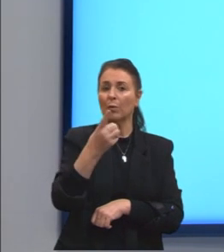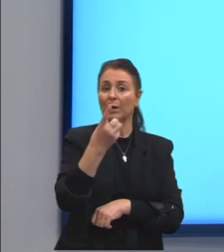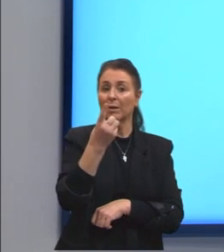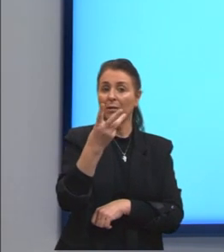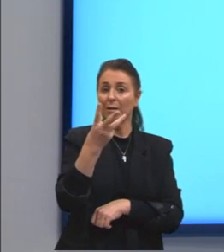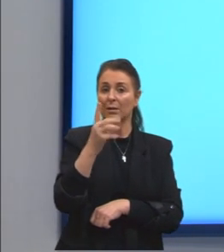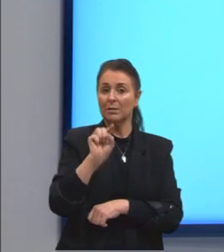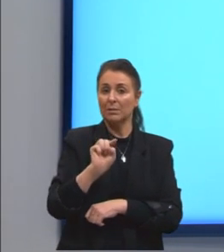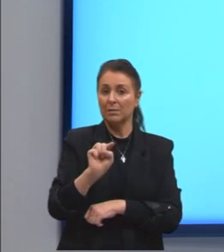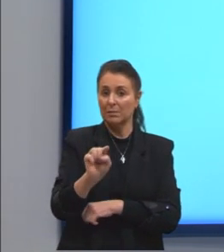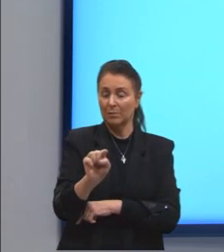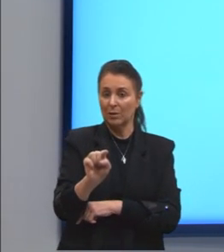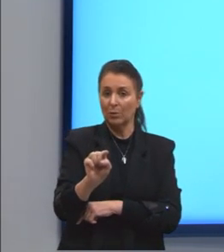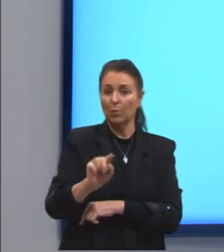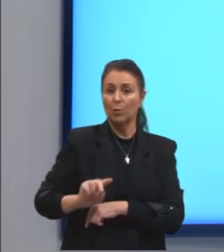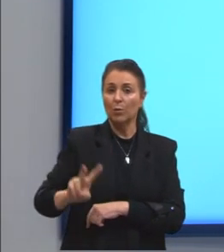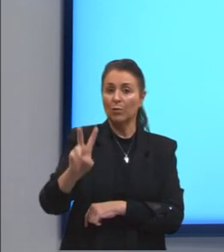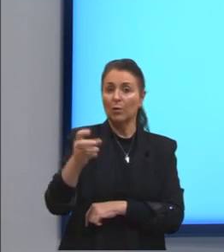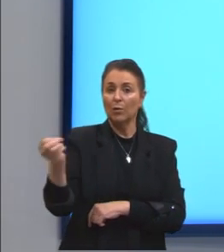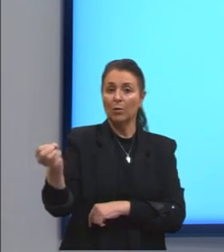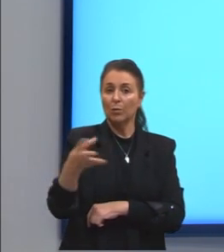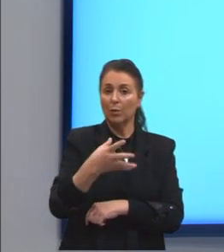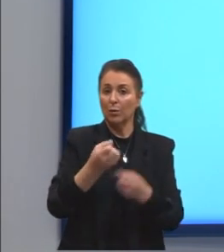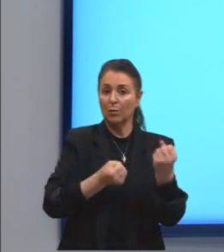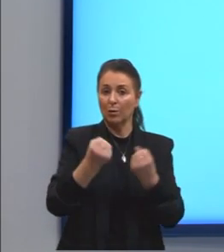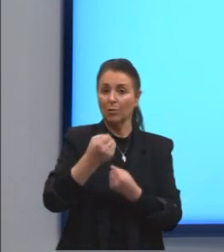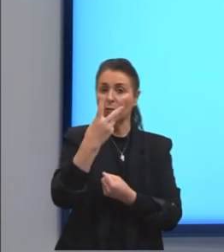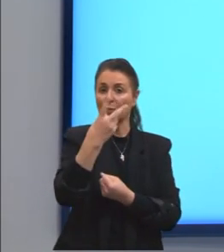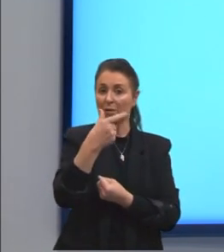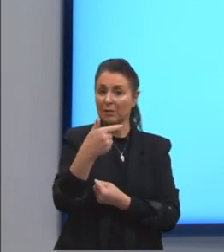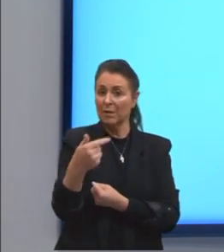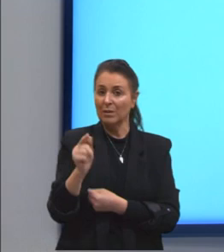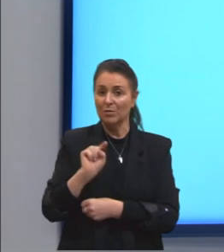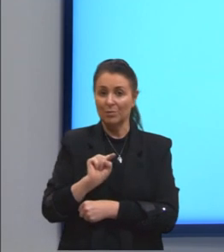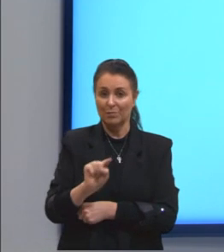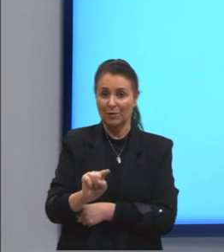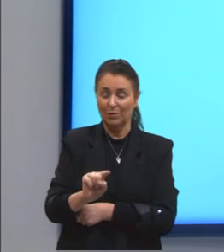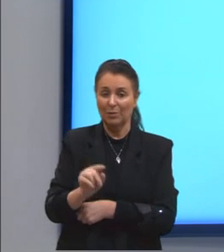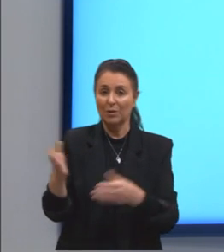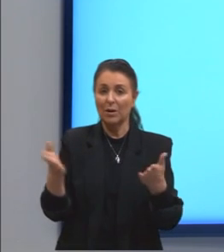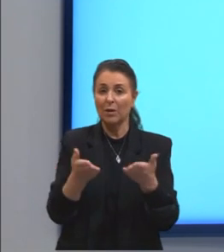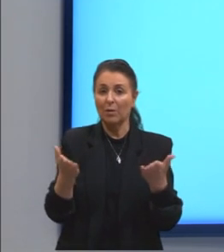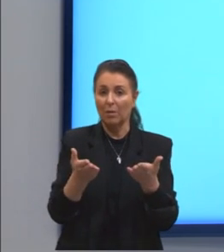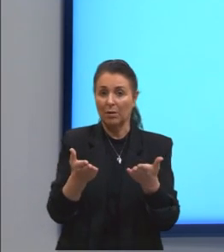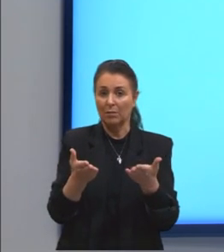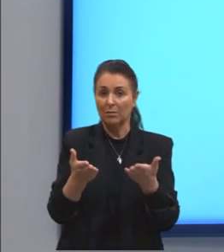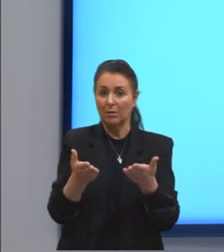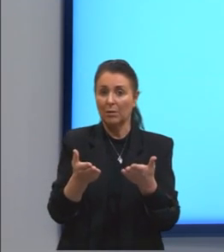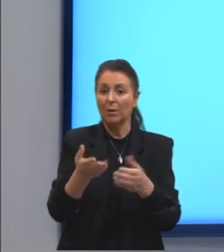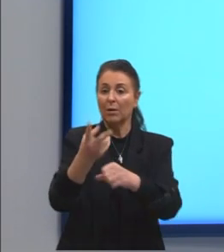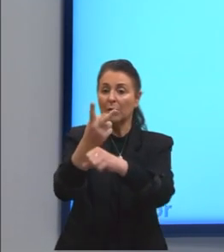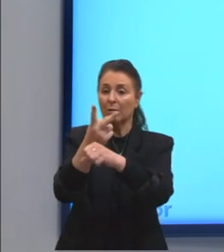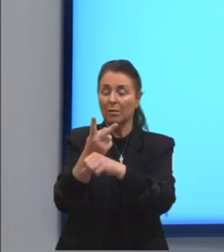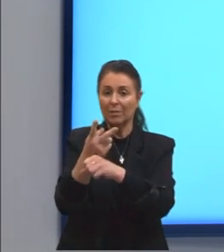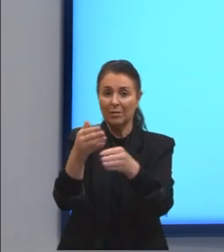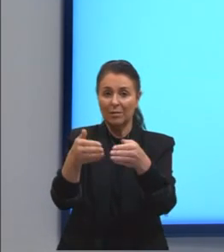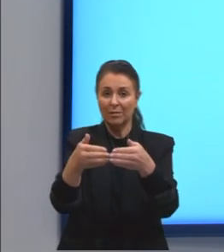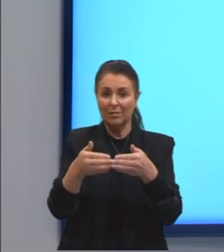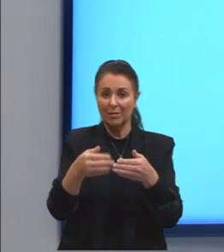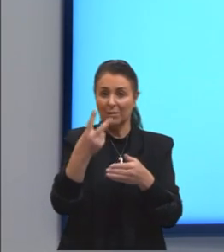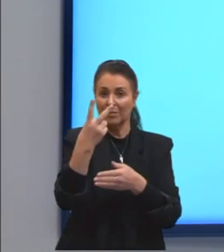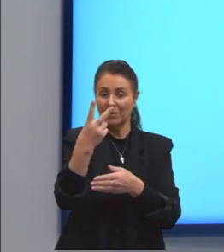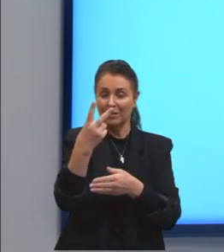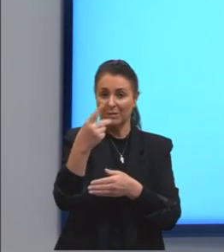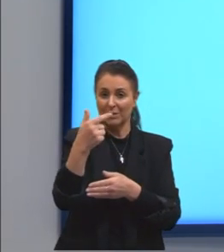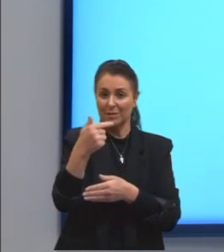e o valor do carro novo era R$ 27 mil. Então, qual vai ser o valor a ser financiado? R$ 27